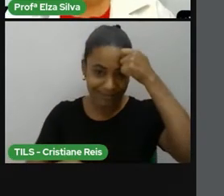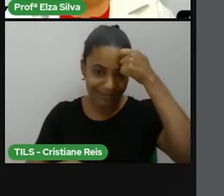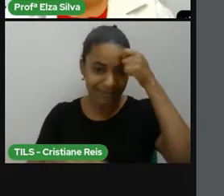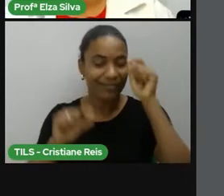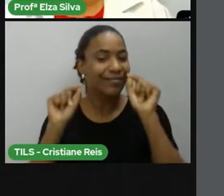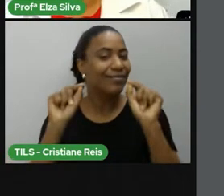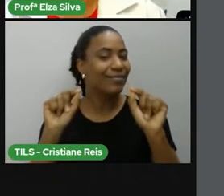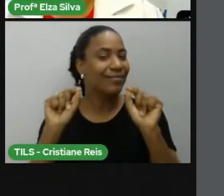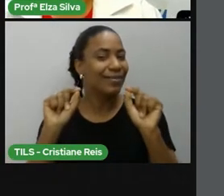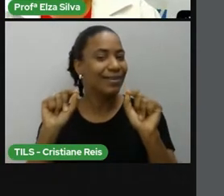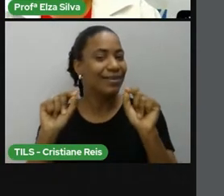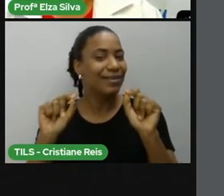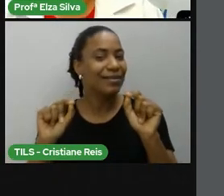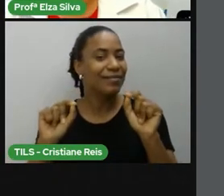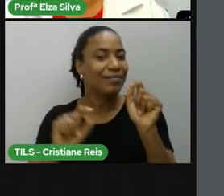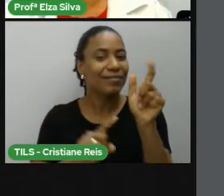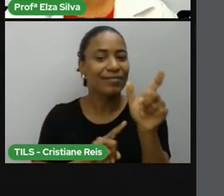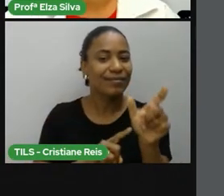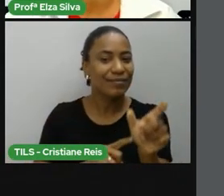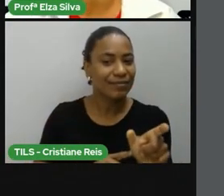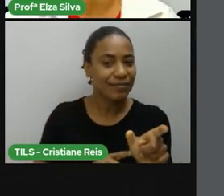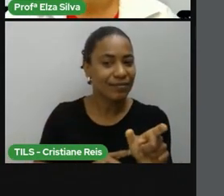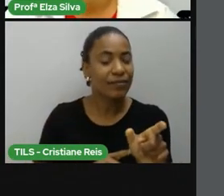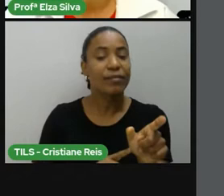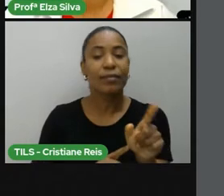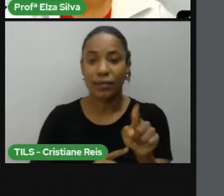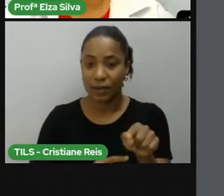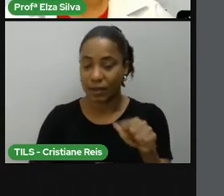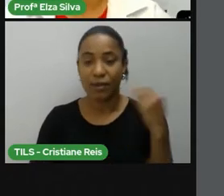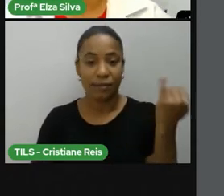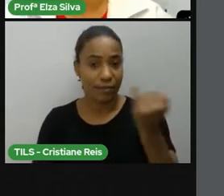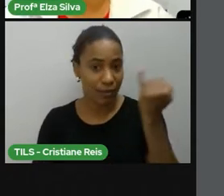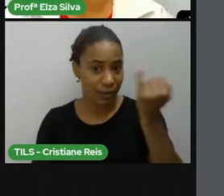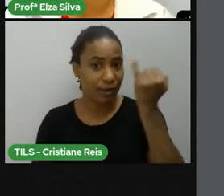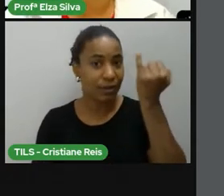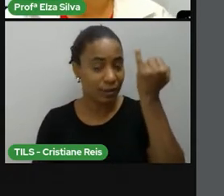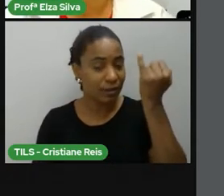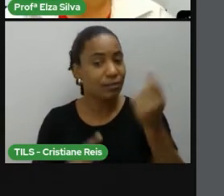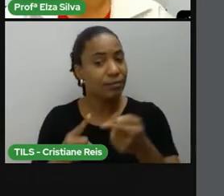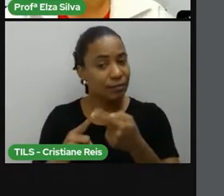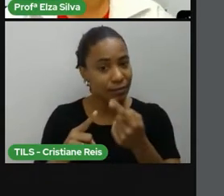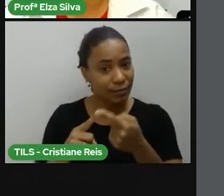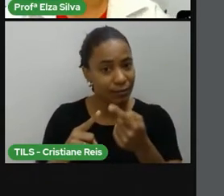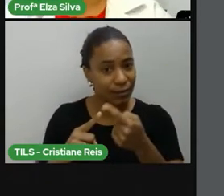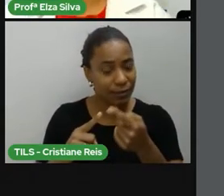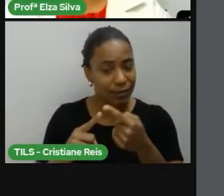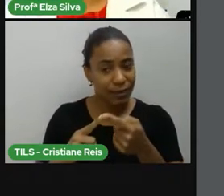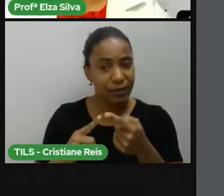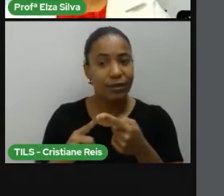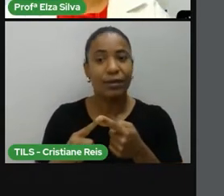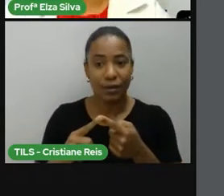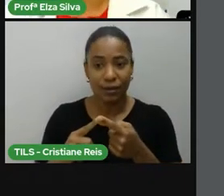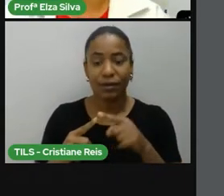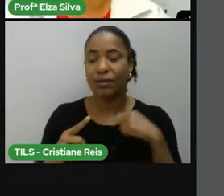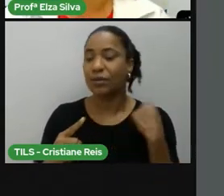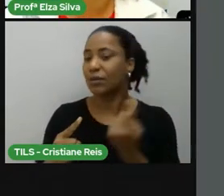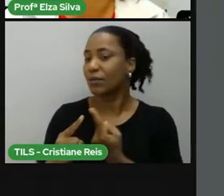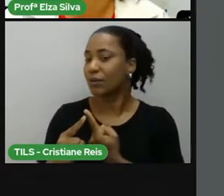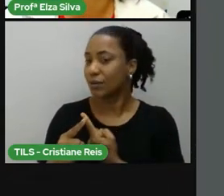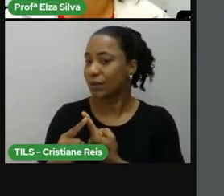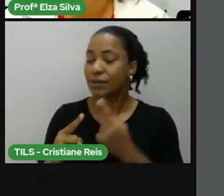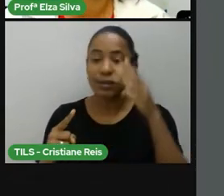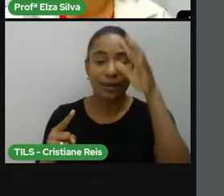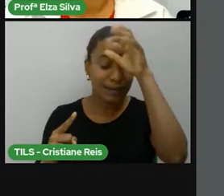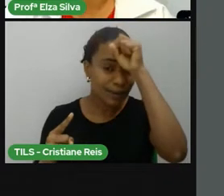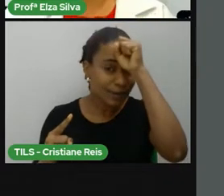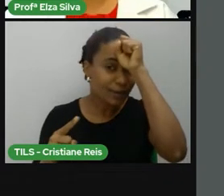É claro que é importante que a gente primeiro delimite onde nós queremos chegar com essa aula.